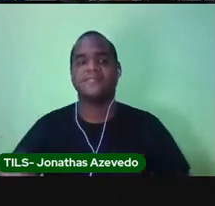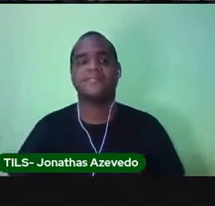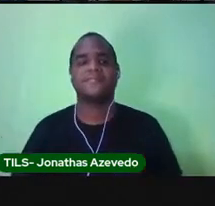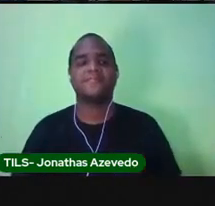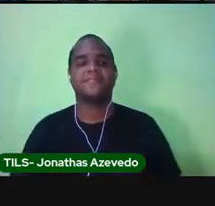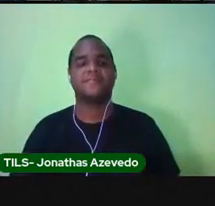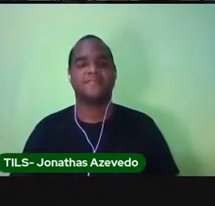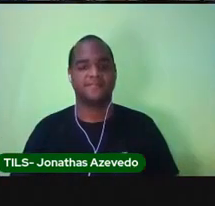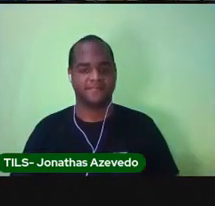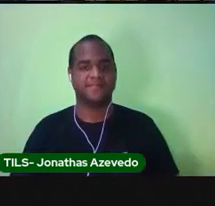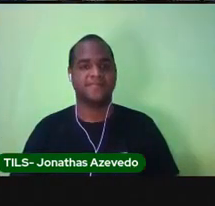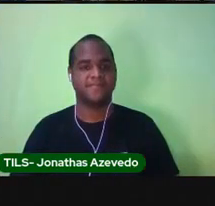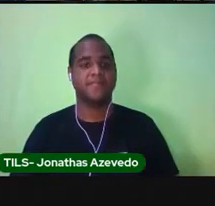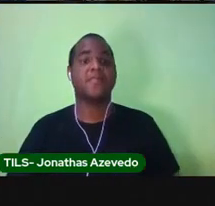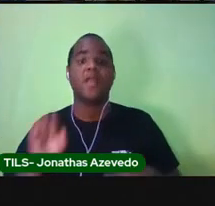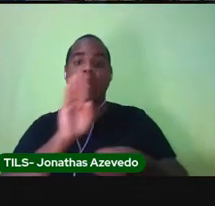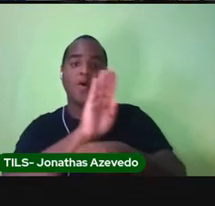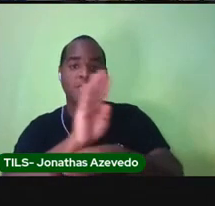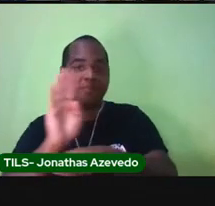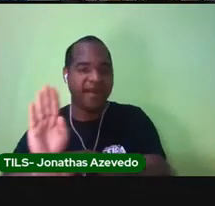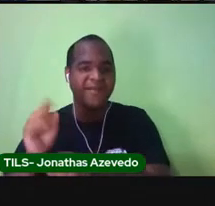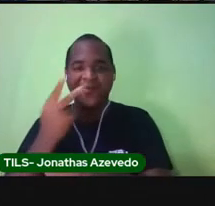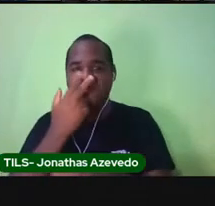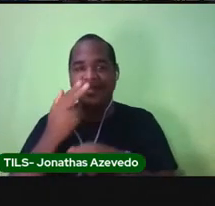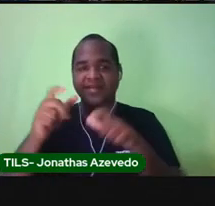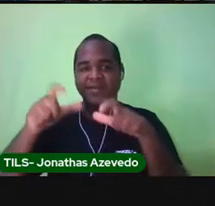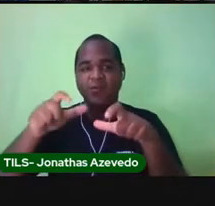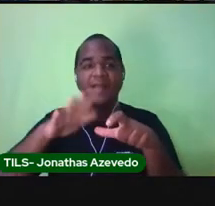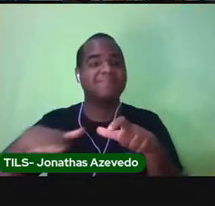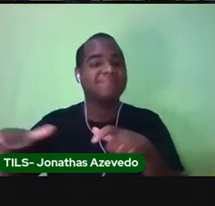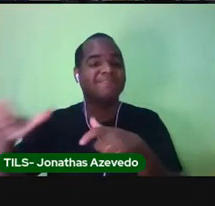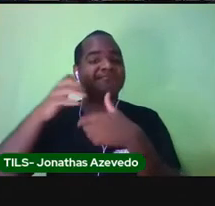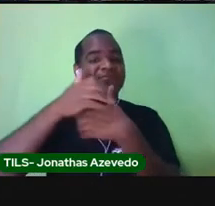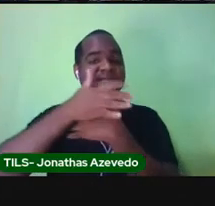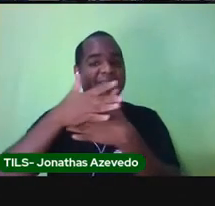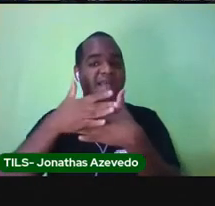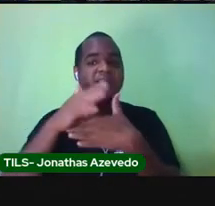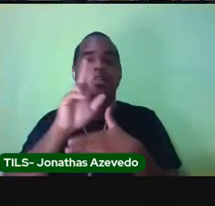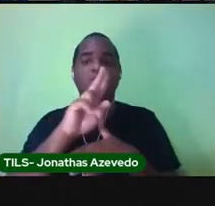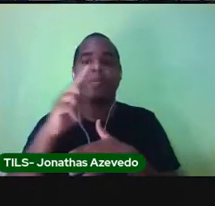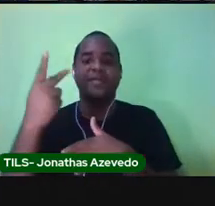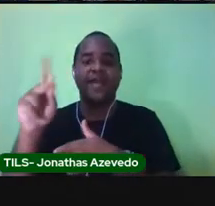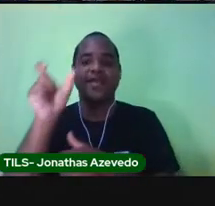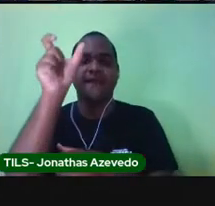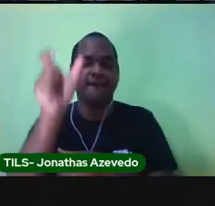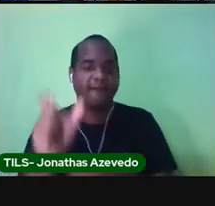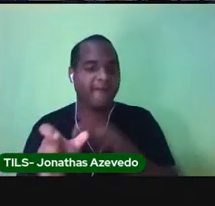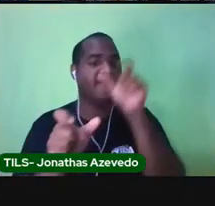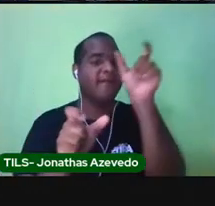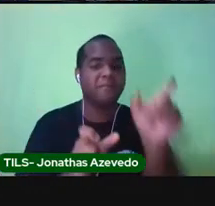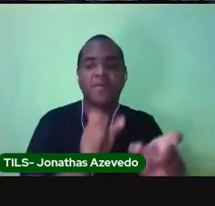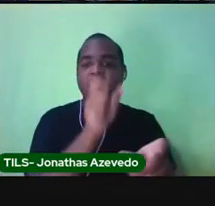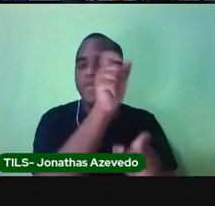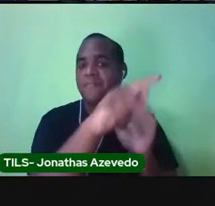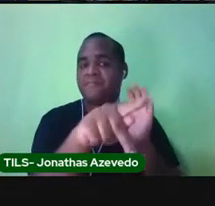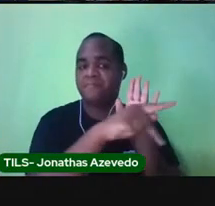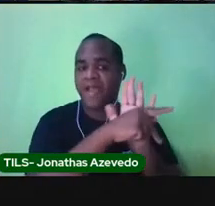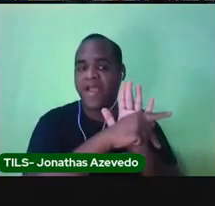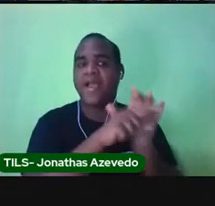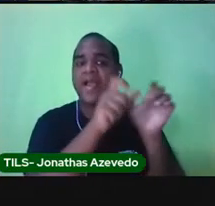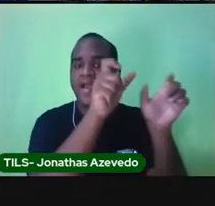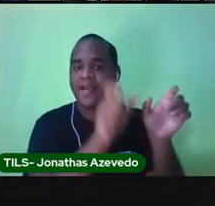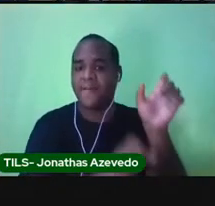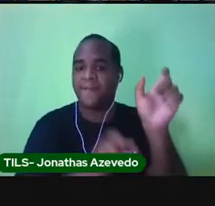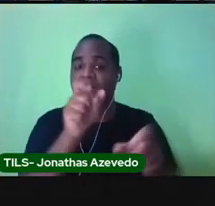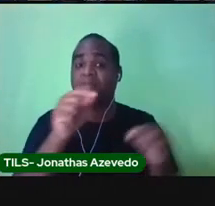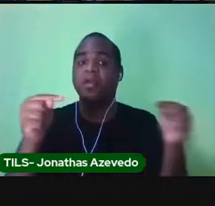O bairro é um pedaço da cidade que recebe um nome e apresenta características próprias que